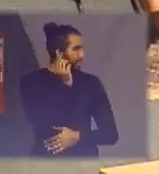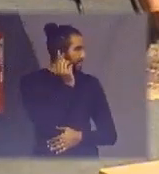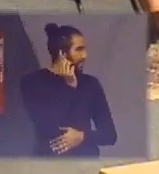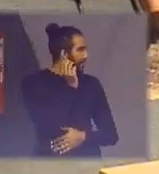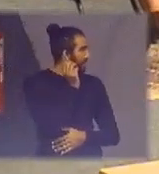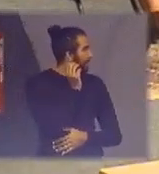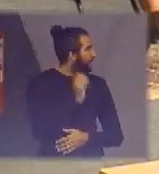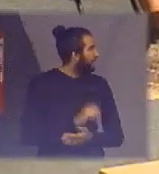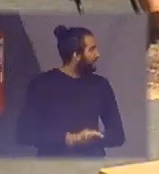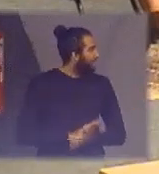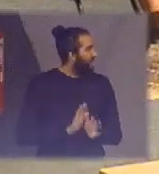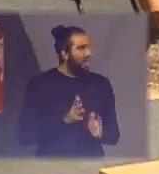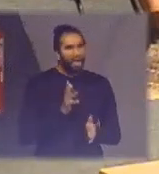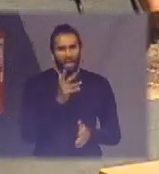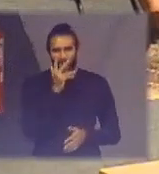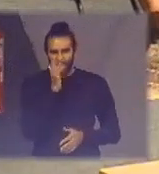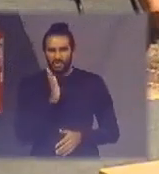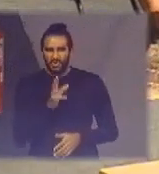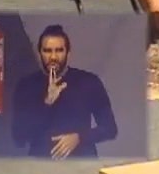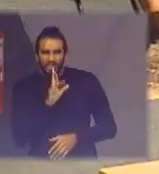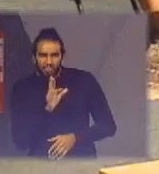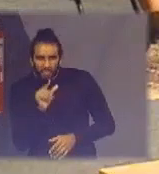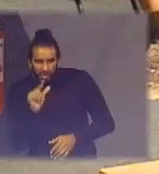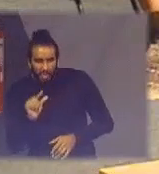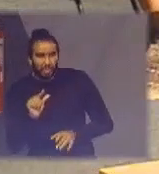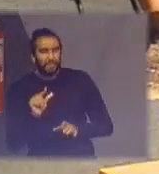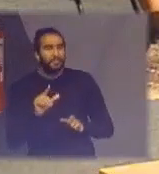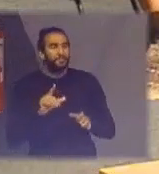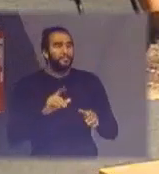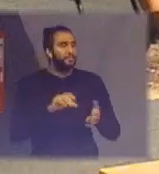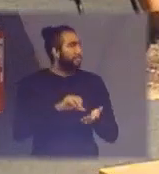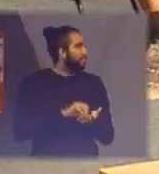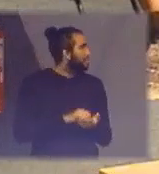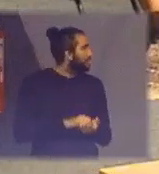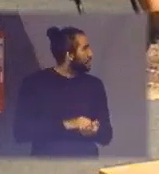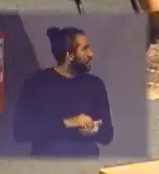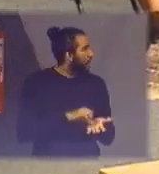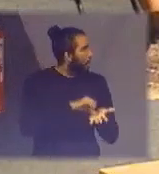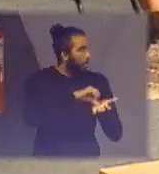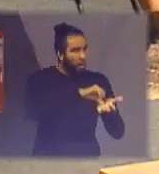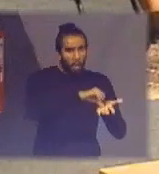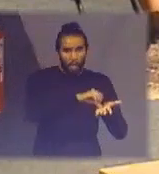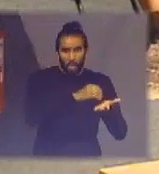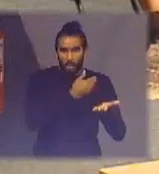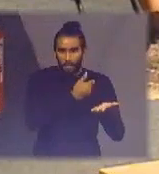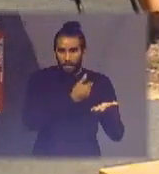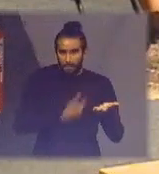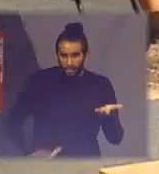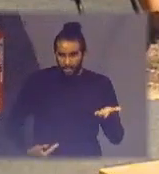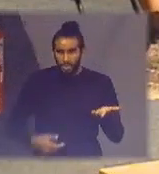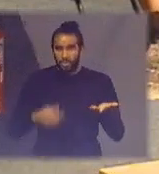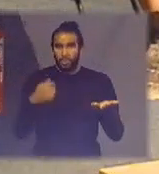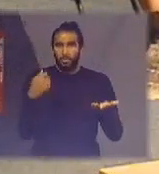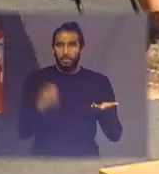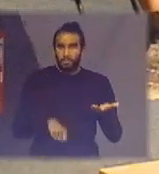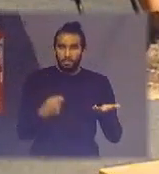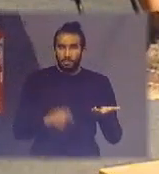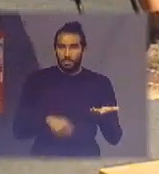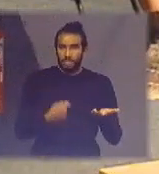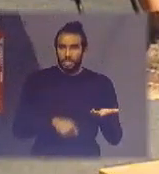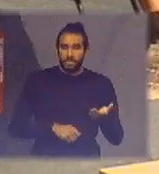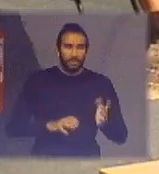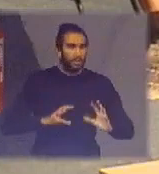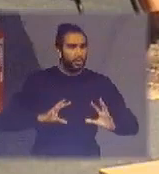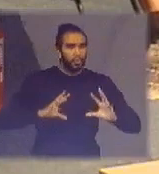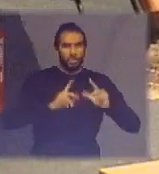parte dela eu já respondi os órgãos públicos eles têm que regulamentar que todos os seus